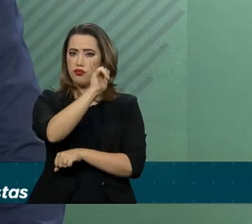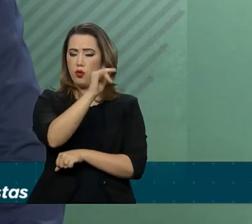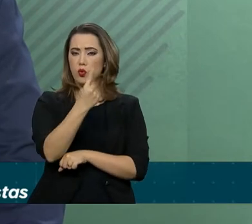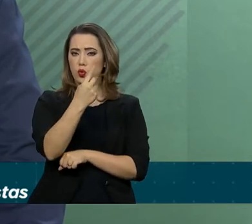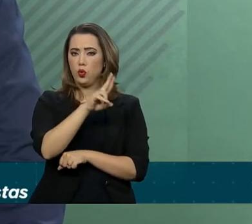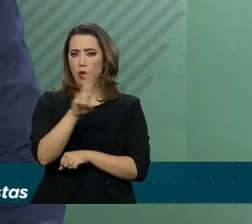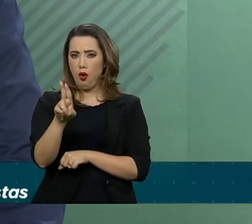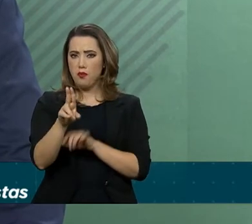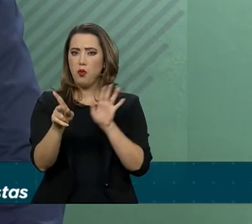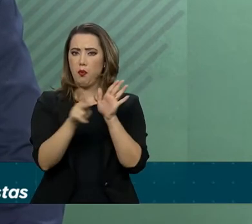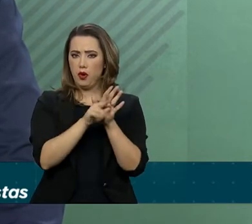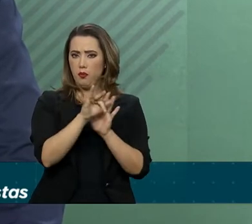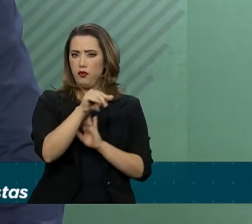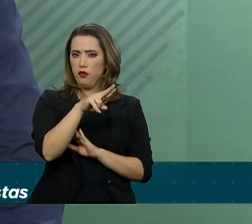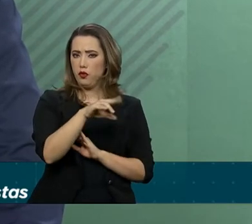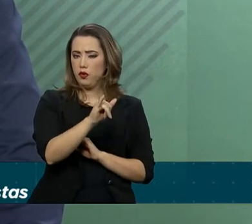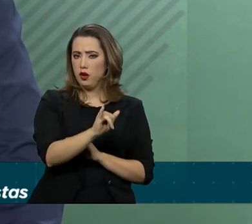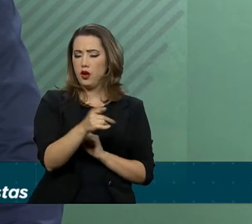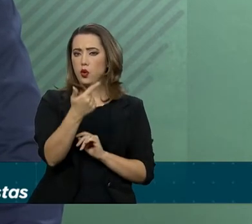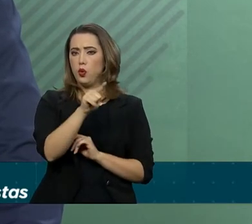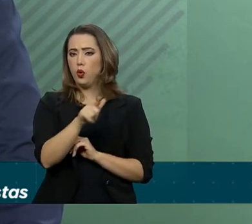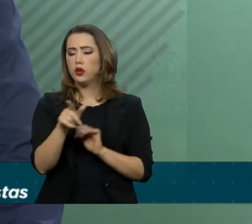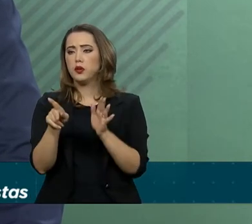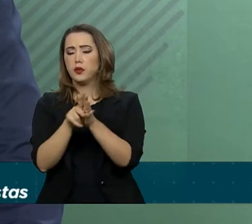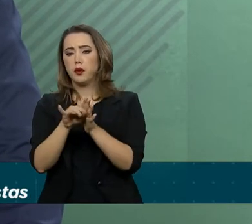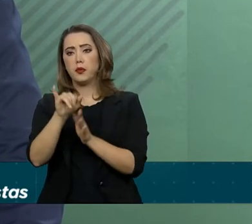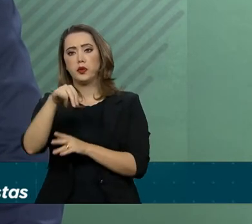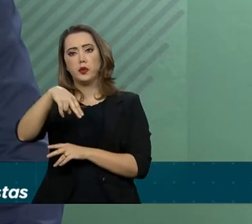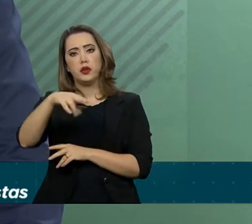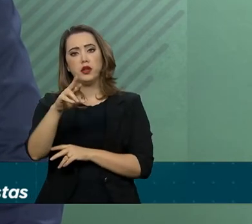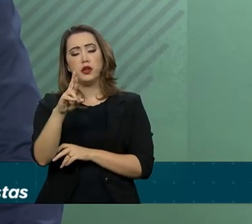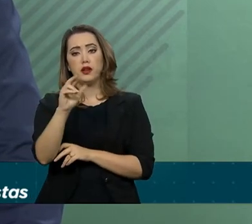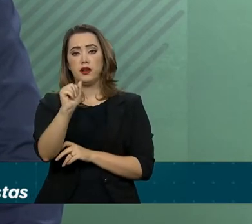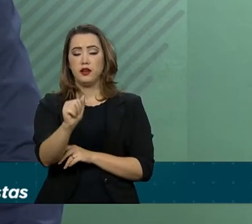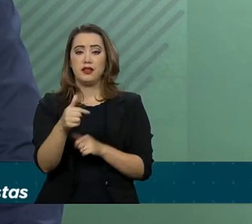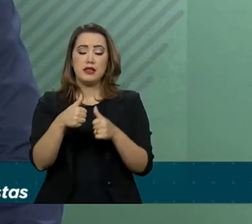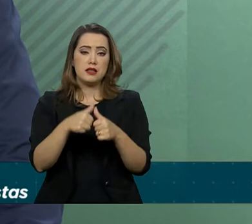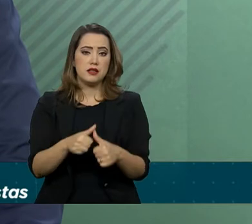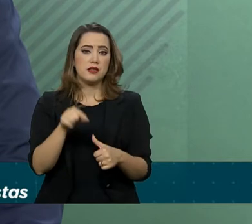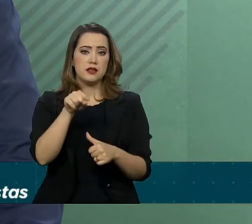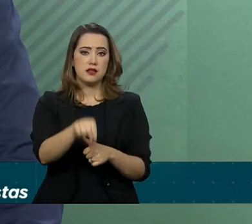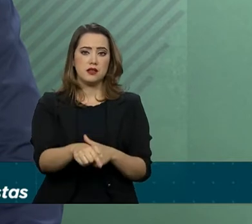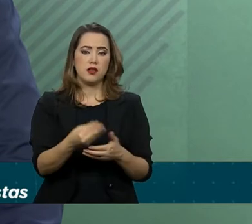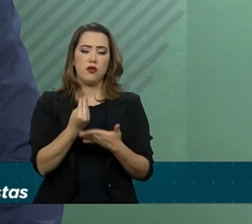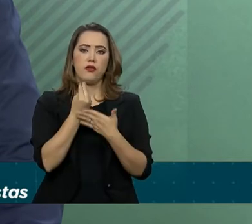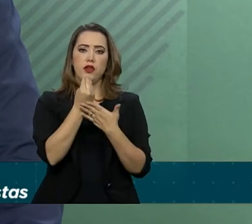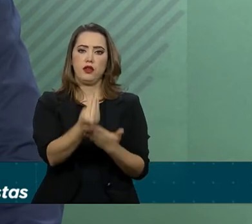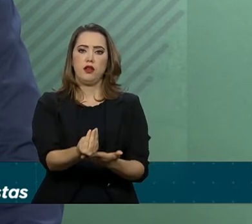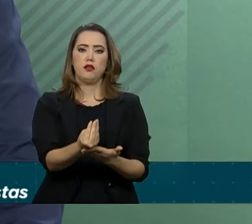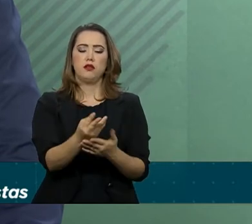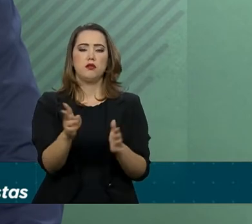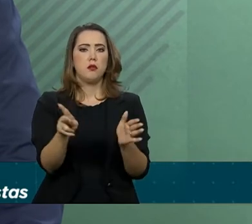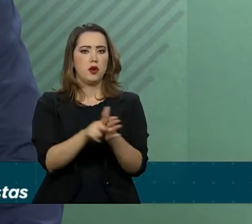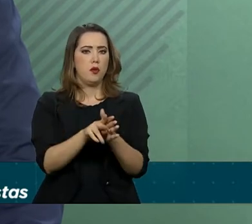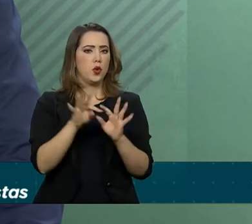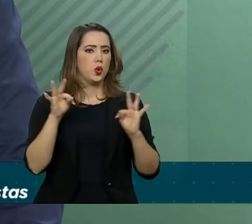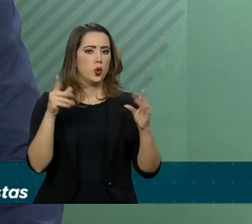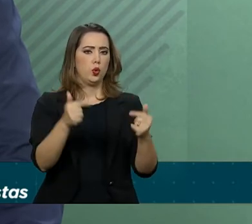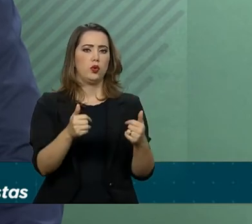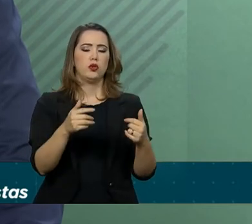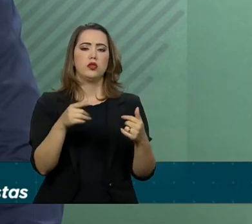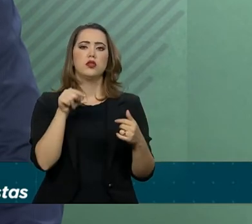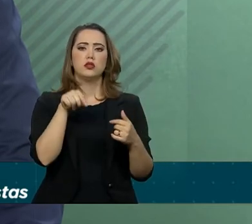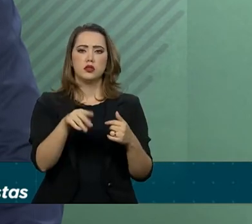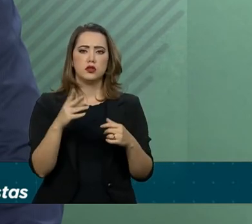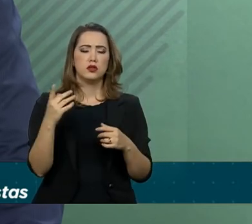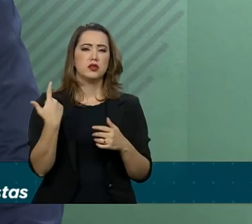uma outra de propriedade do INCRA que se encontram à sua disposição, todas elas com